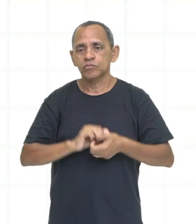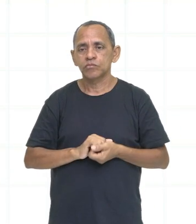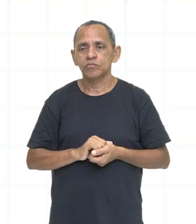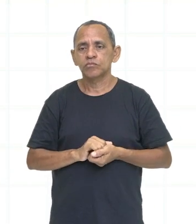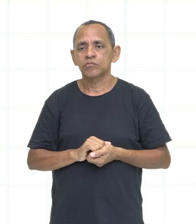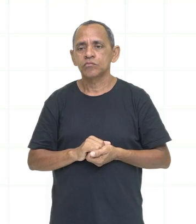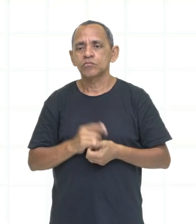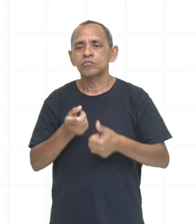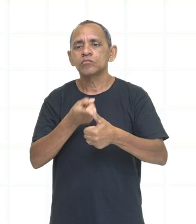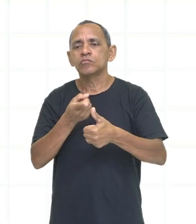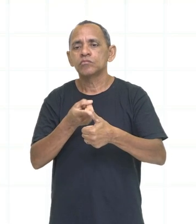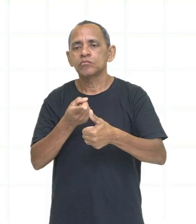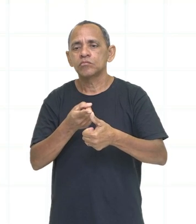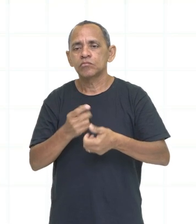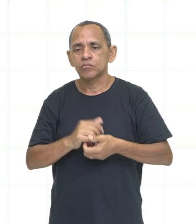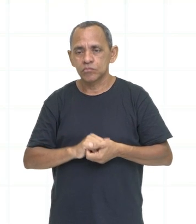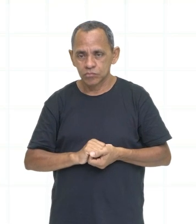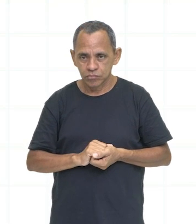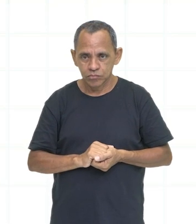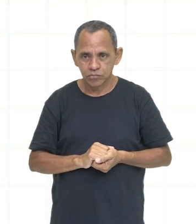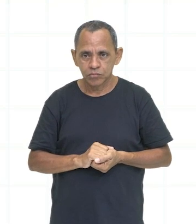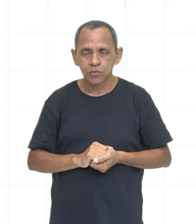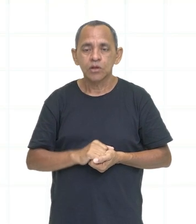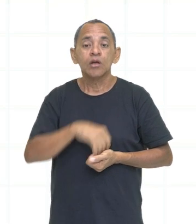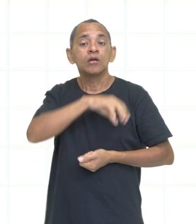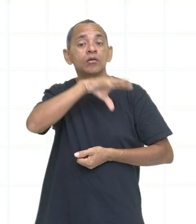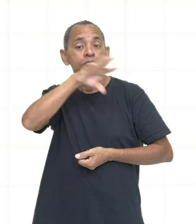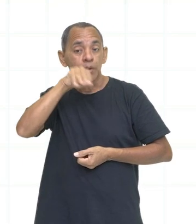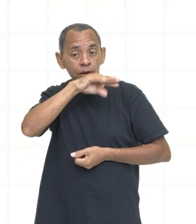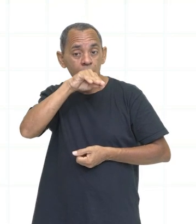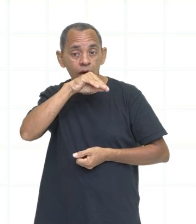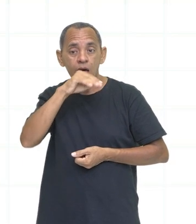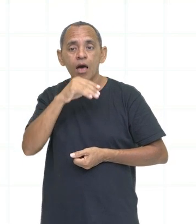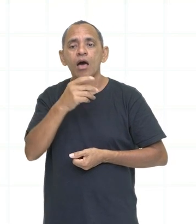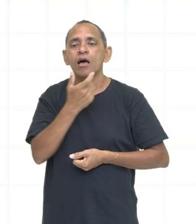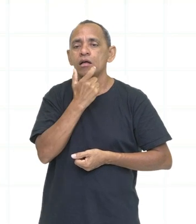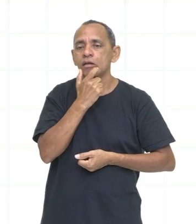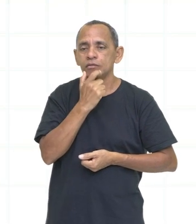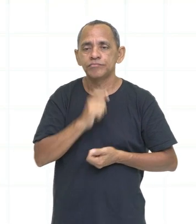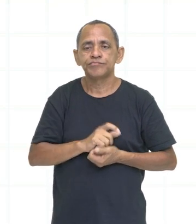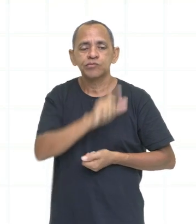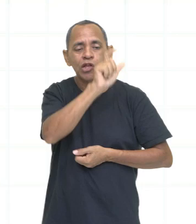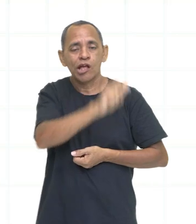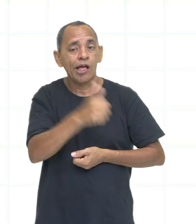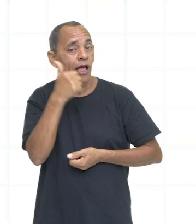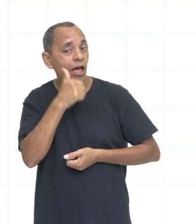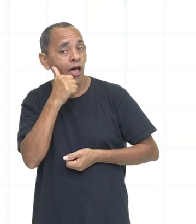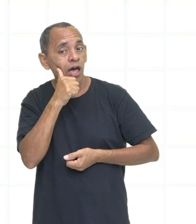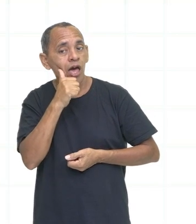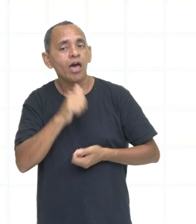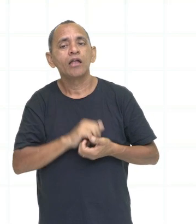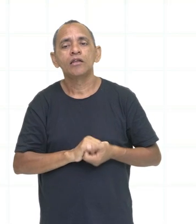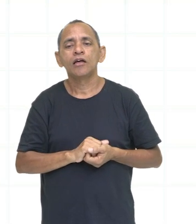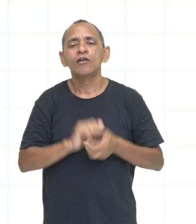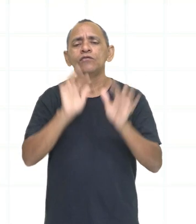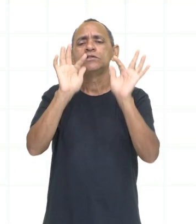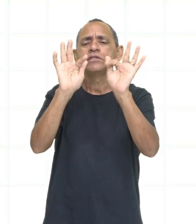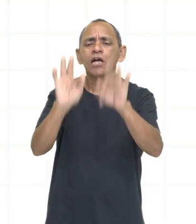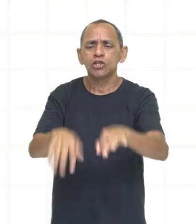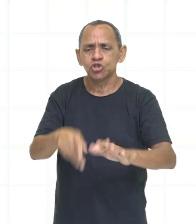primeiro. She complete the project all by herself. Ela completou o projeto,